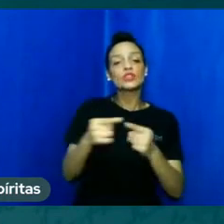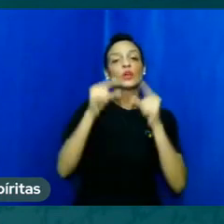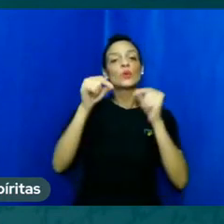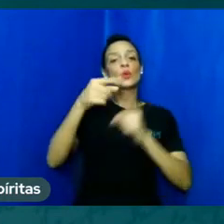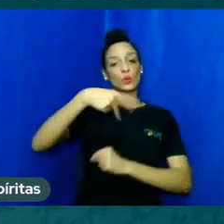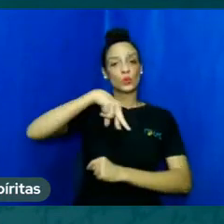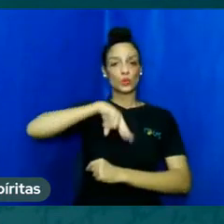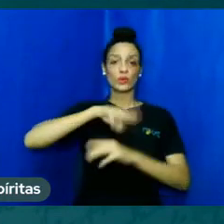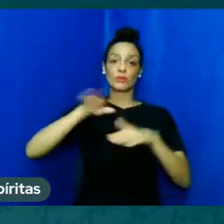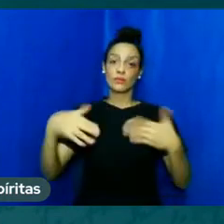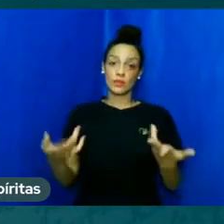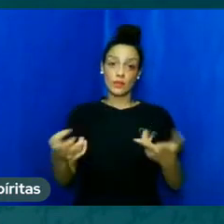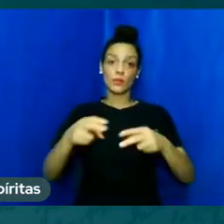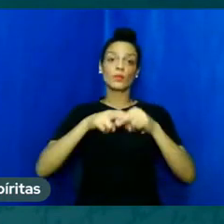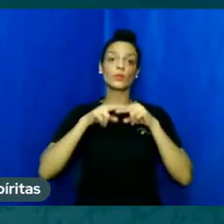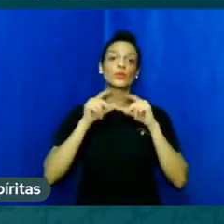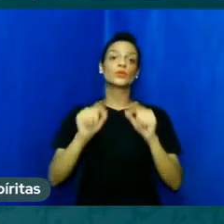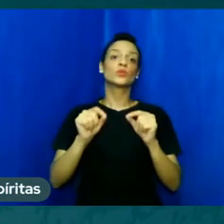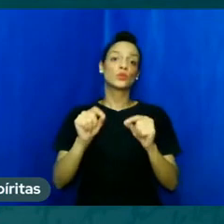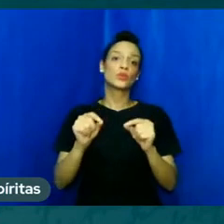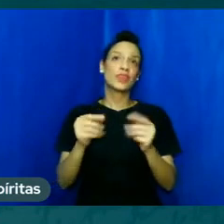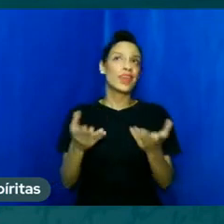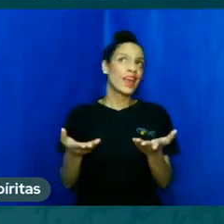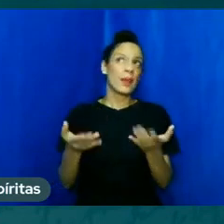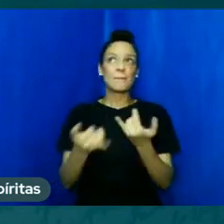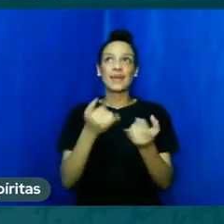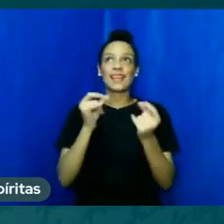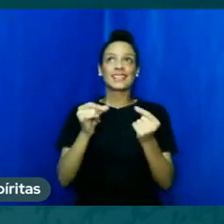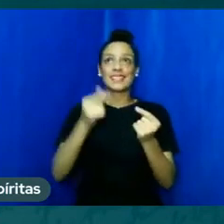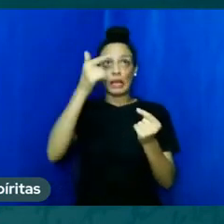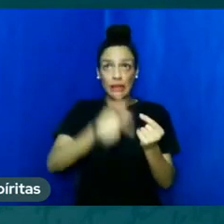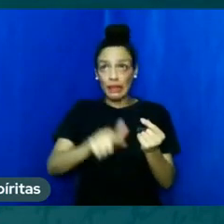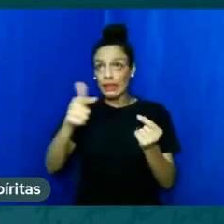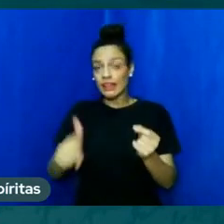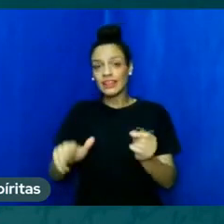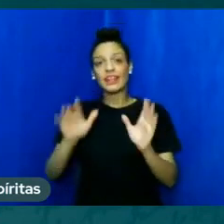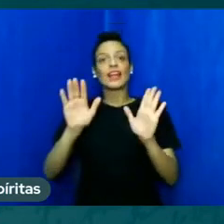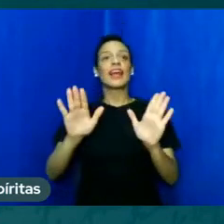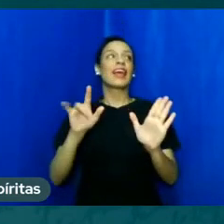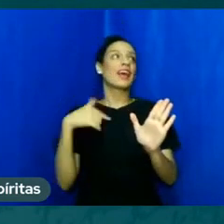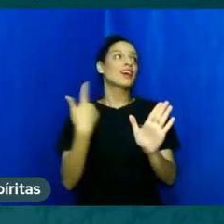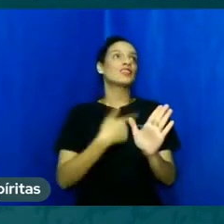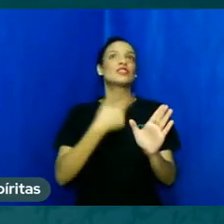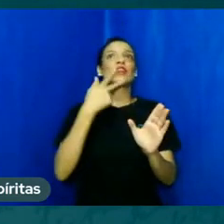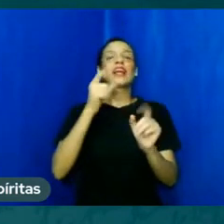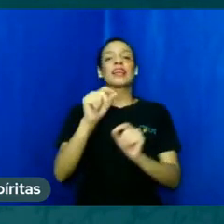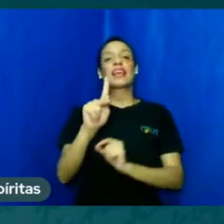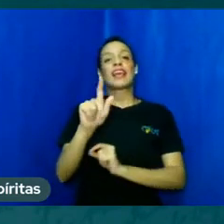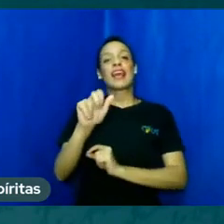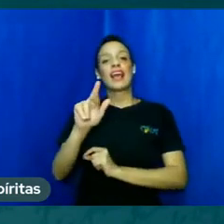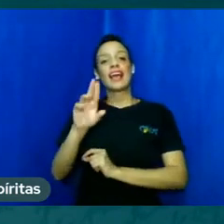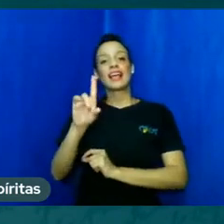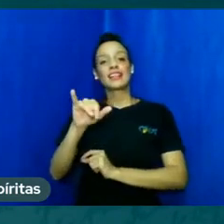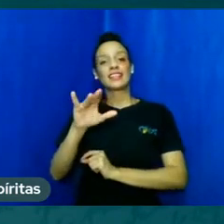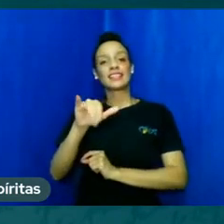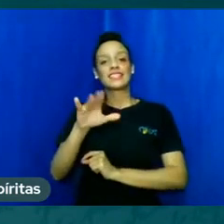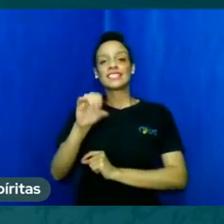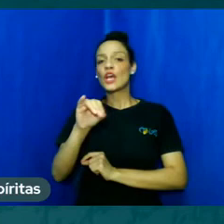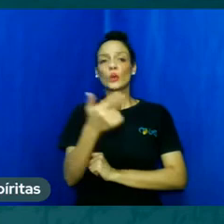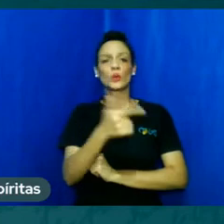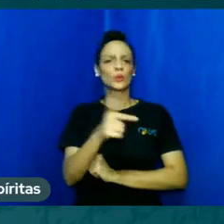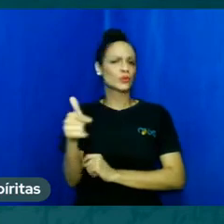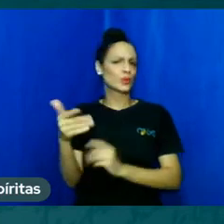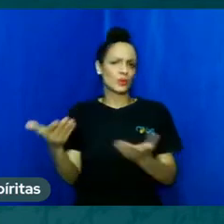então por isso seria meio até redundante nós dizemos espiritismo kardeciano porque não existe outro é o